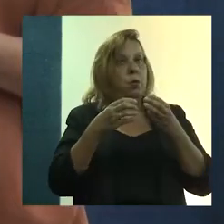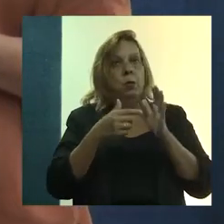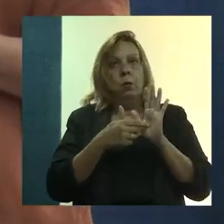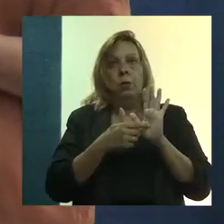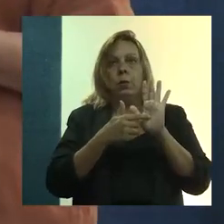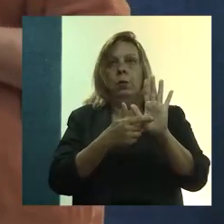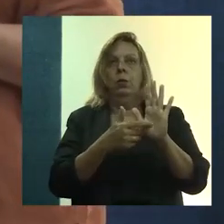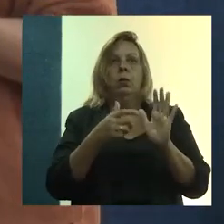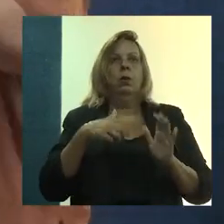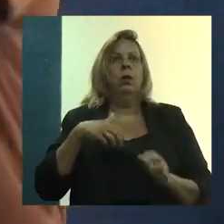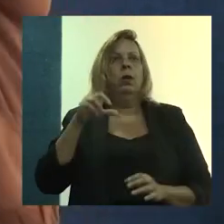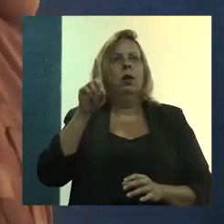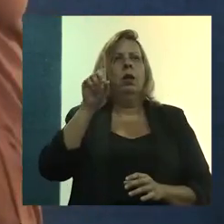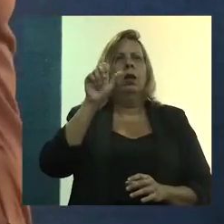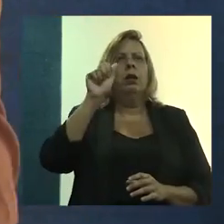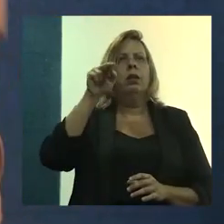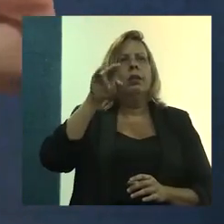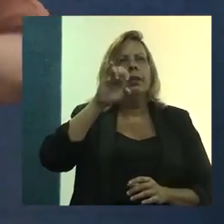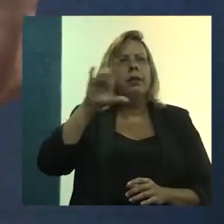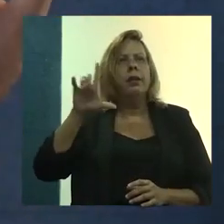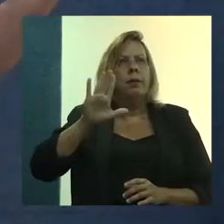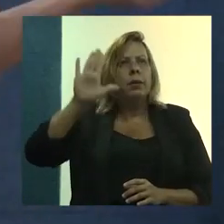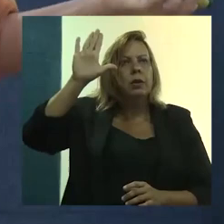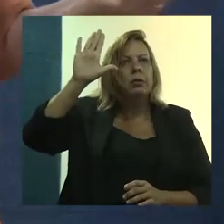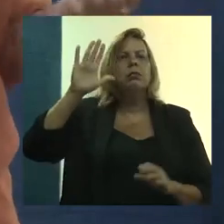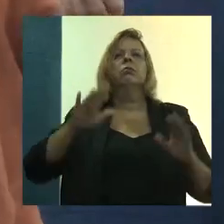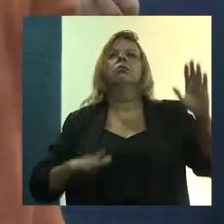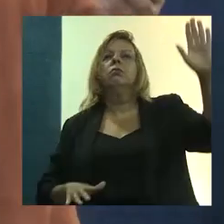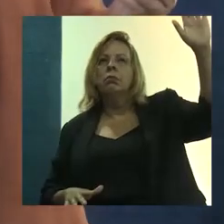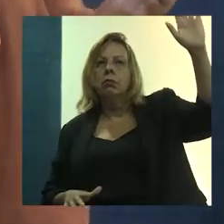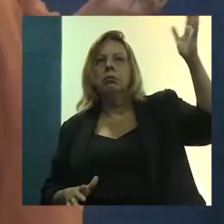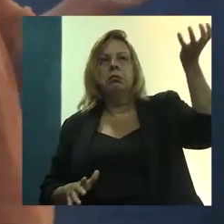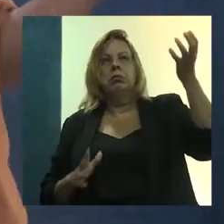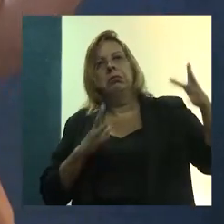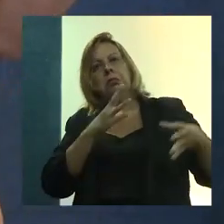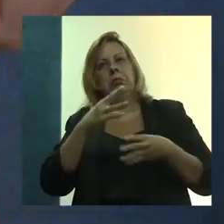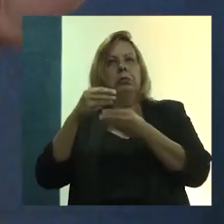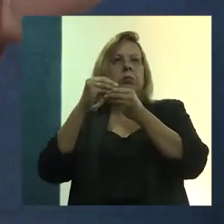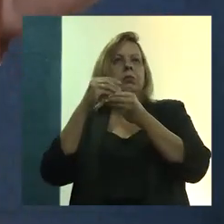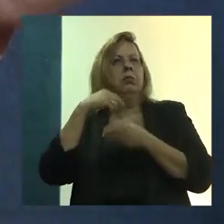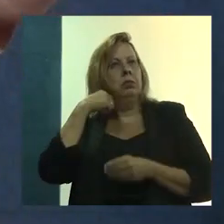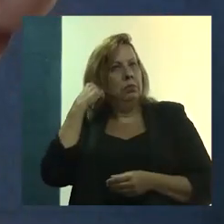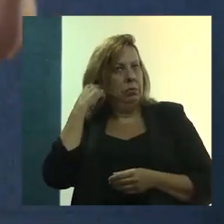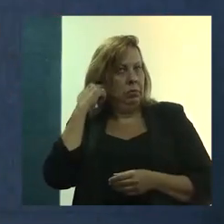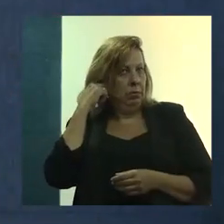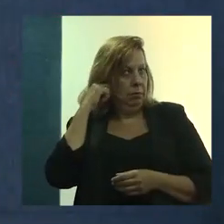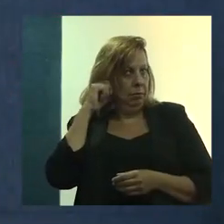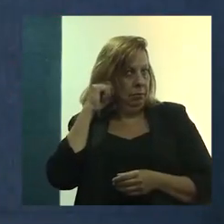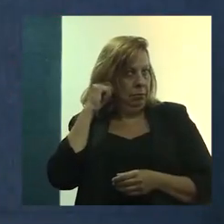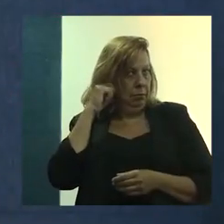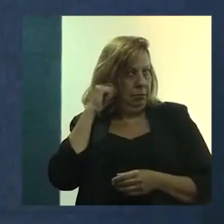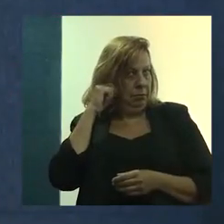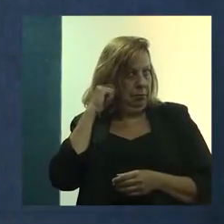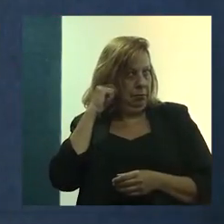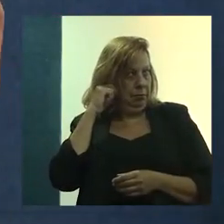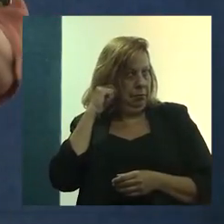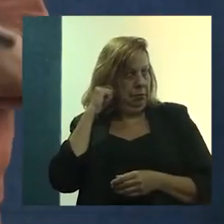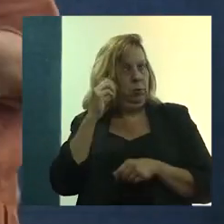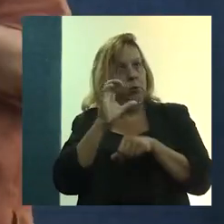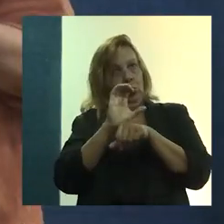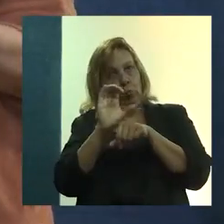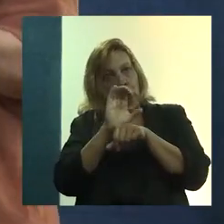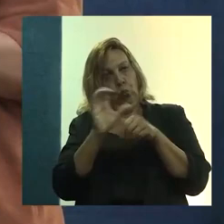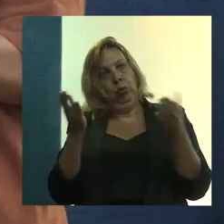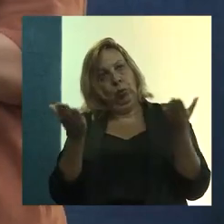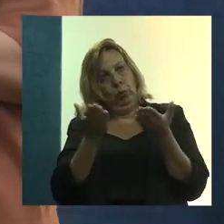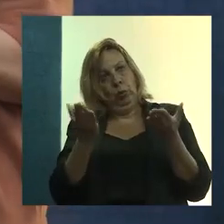coordenador, Daniel Marastagã, presente ali, pode complementar depois nas questões. e o curso hoje